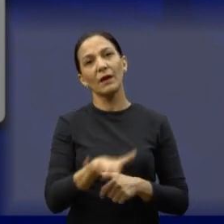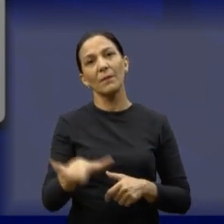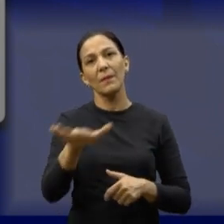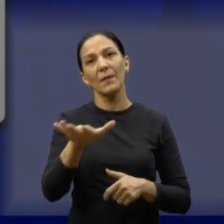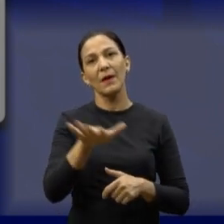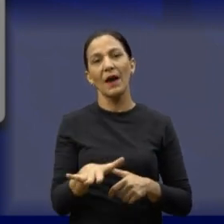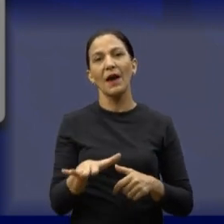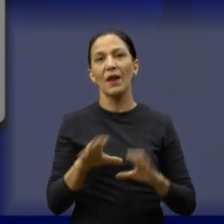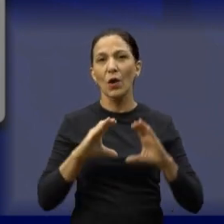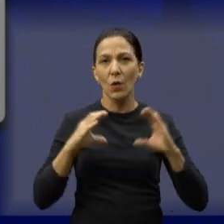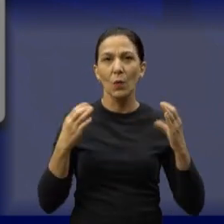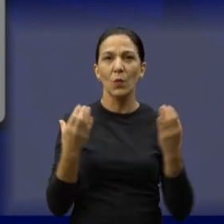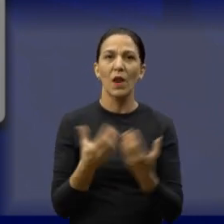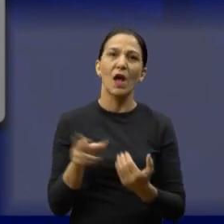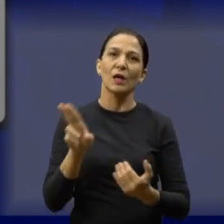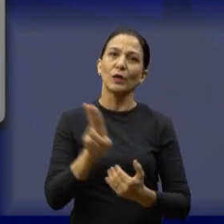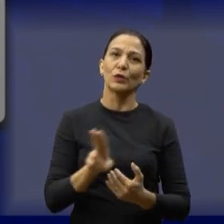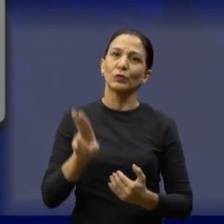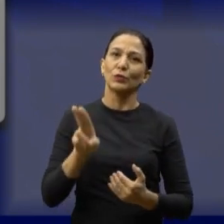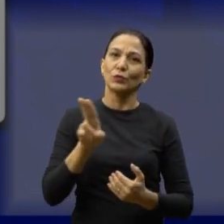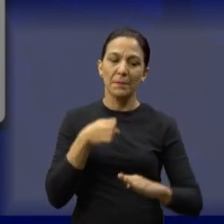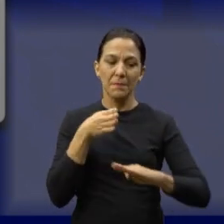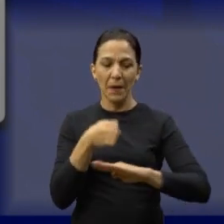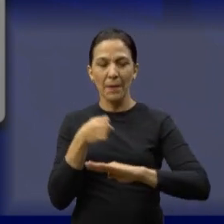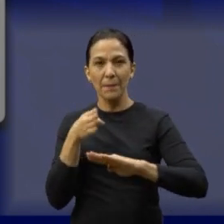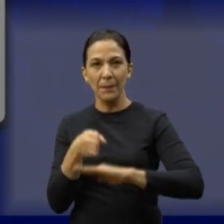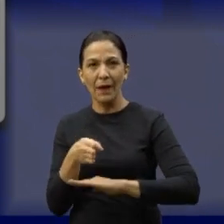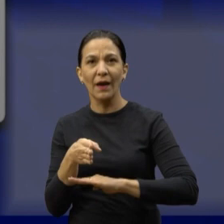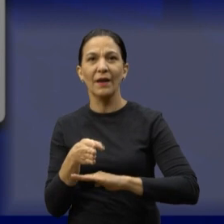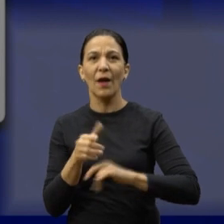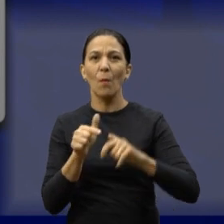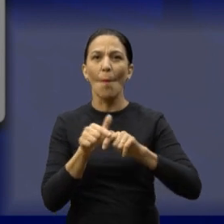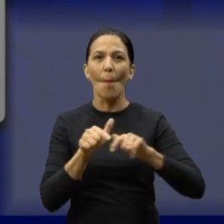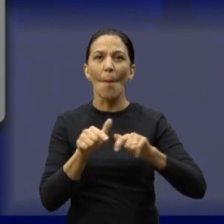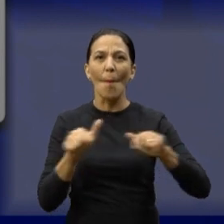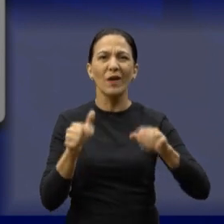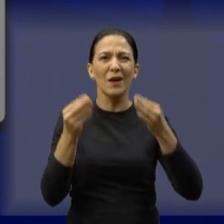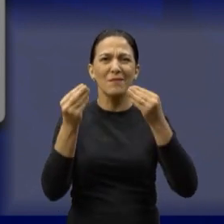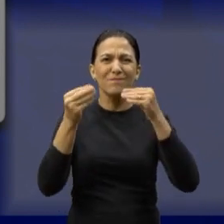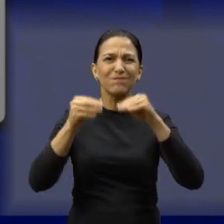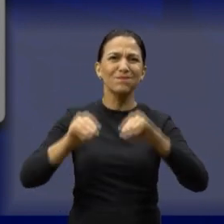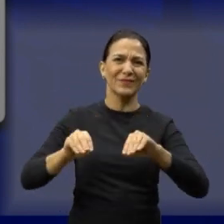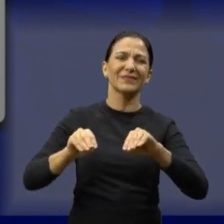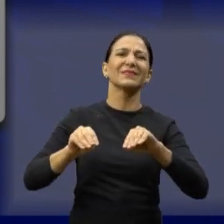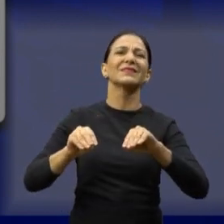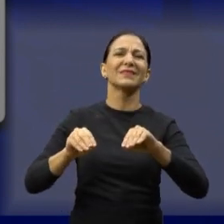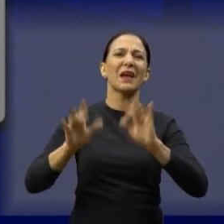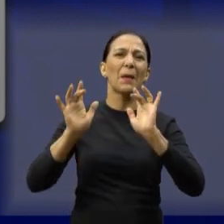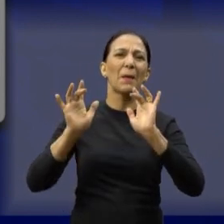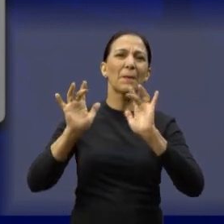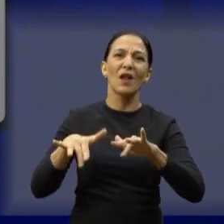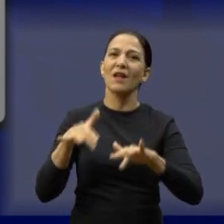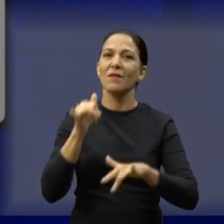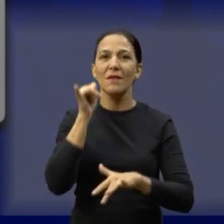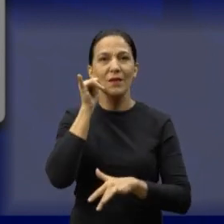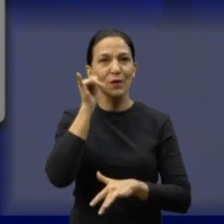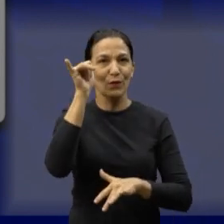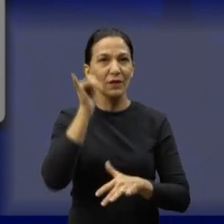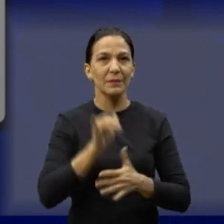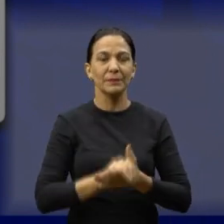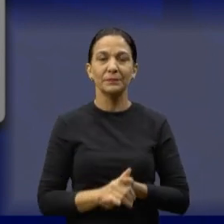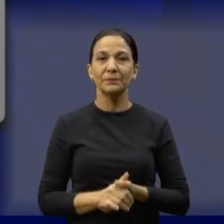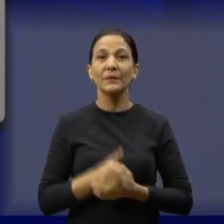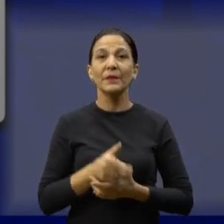comunitário, um espaço para todos, e não um espaço abandonado. Então, gente tem que ver, quando a fala de imóveis